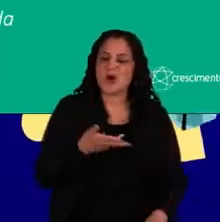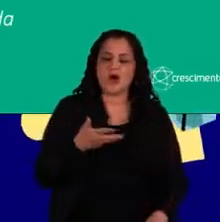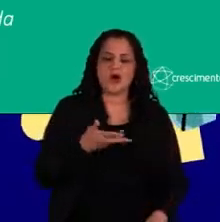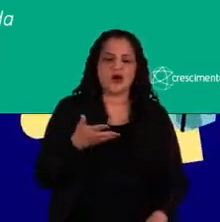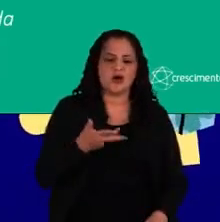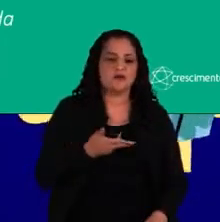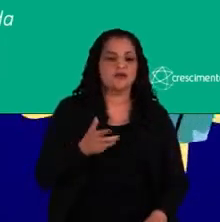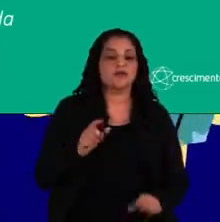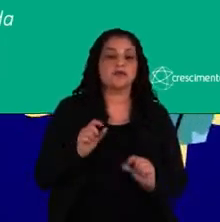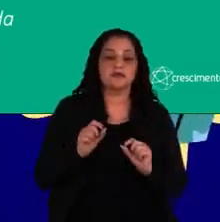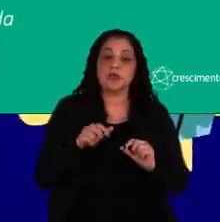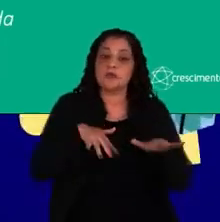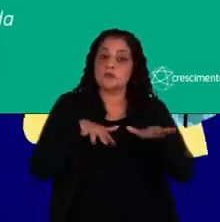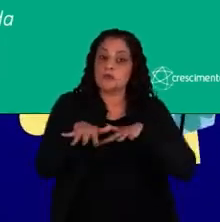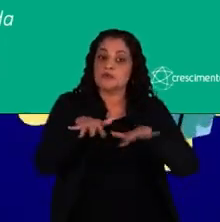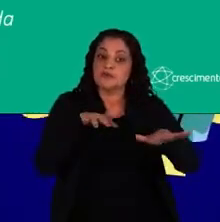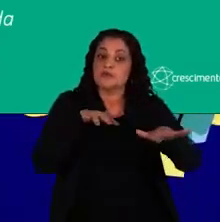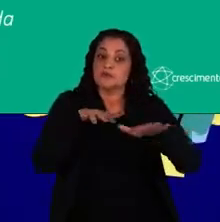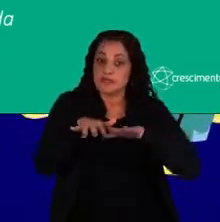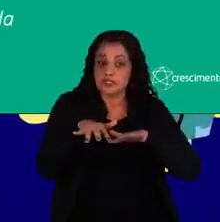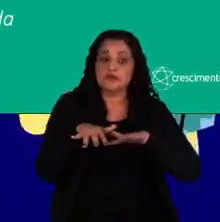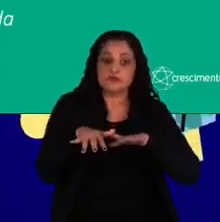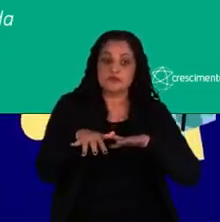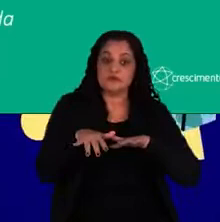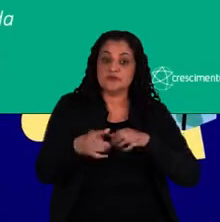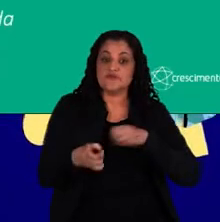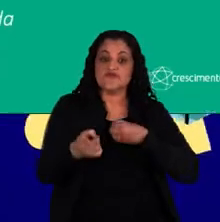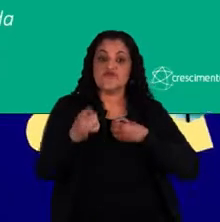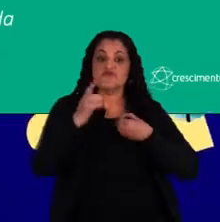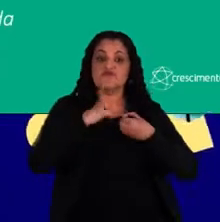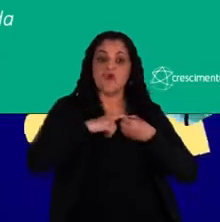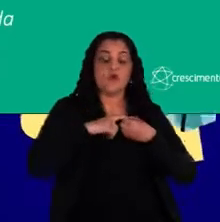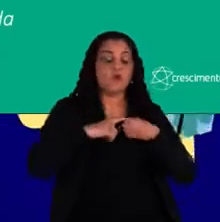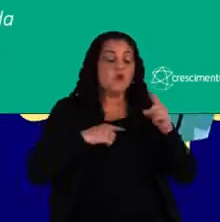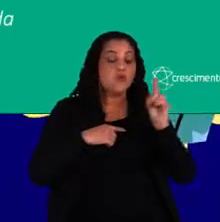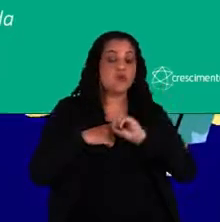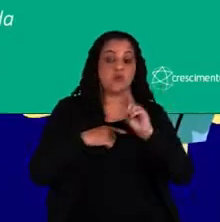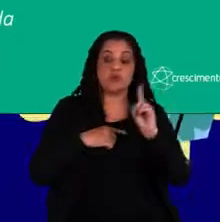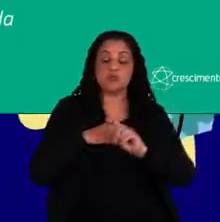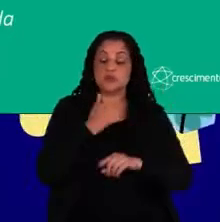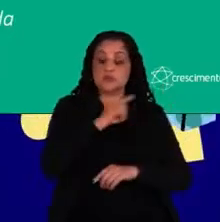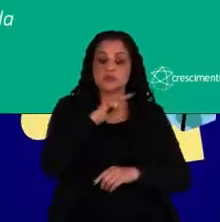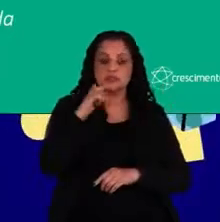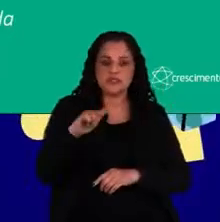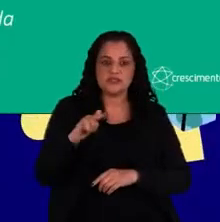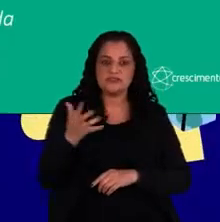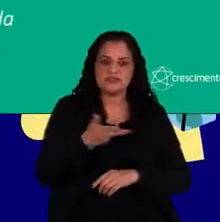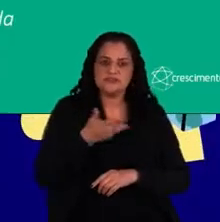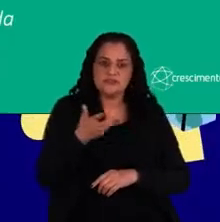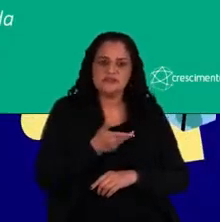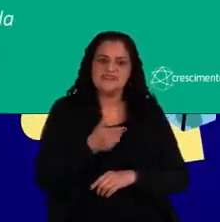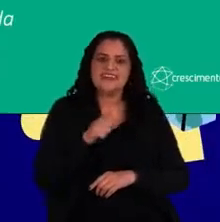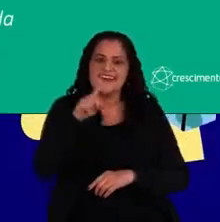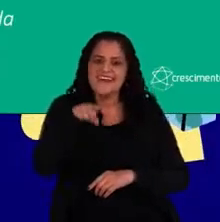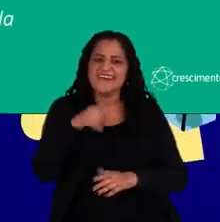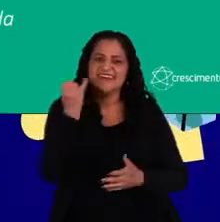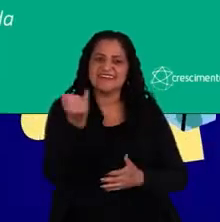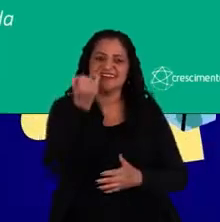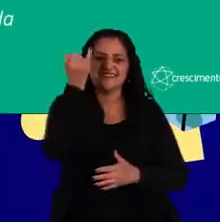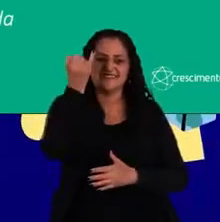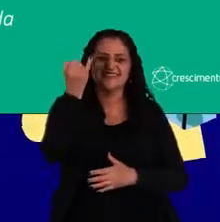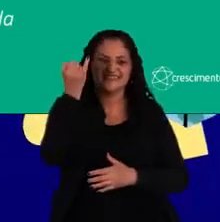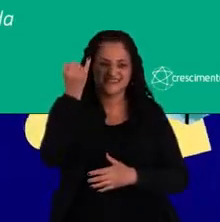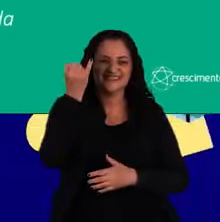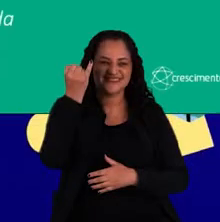ágeis. E isso é um movimento que não terá volta. Para que a gente tenha agilidade, é muito